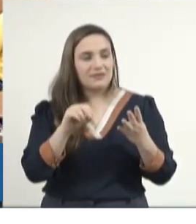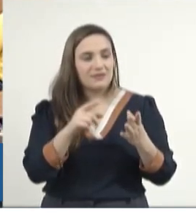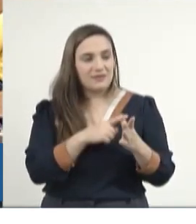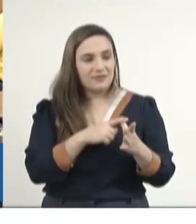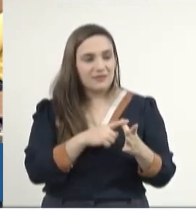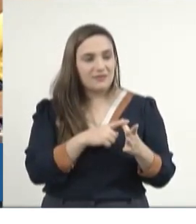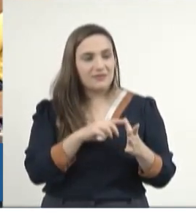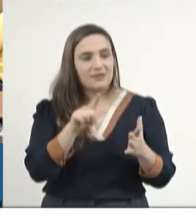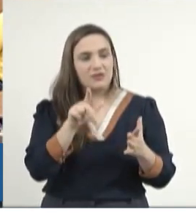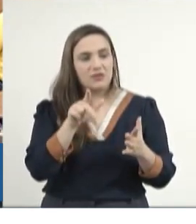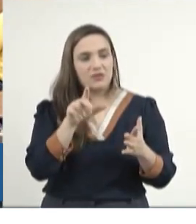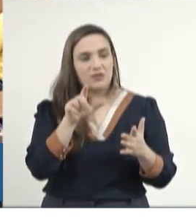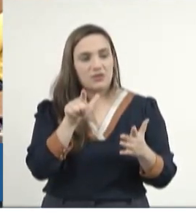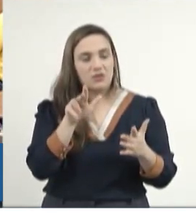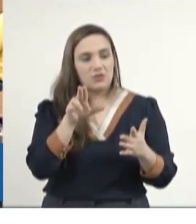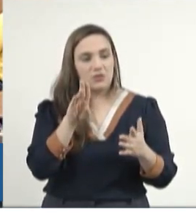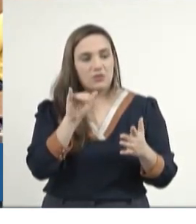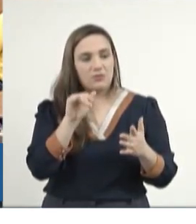Lube Gatão.